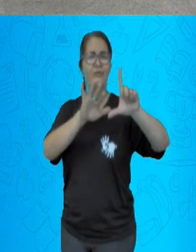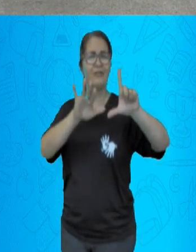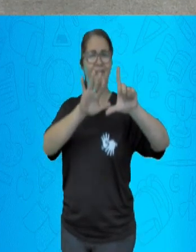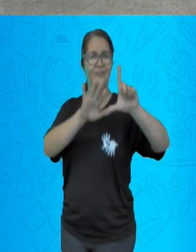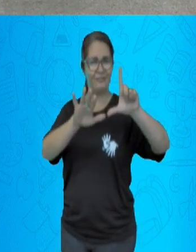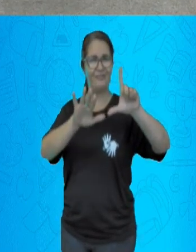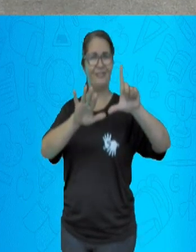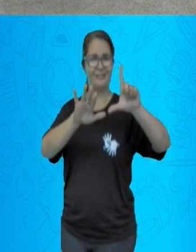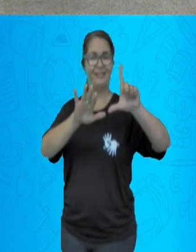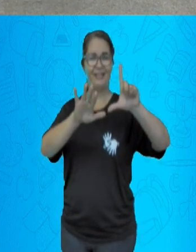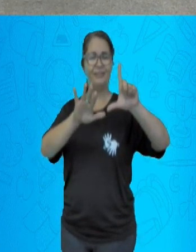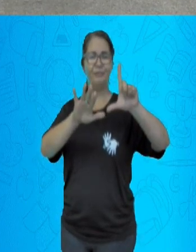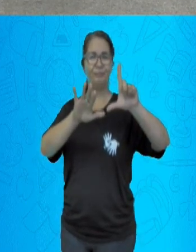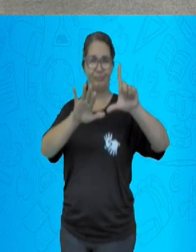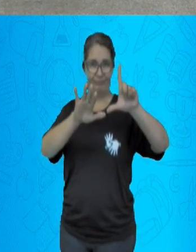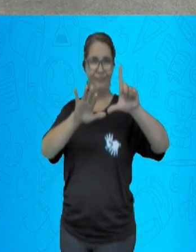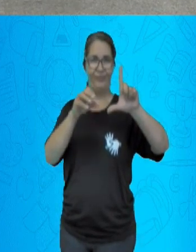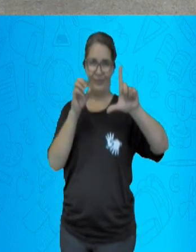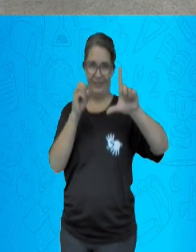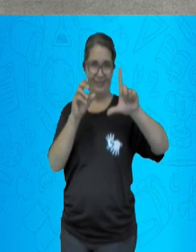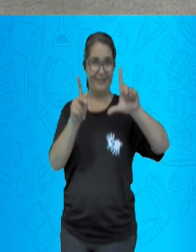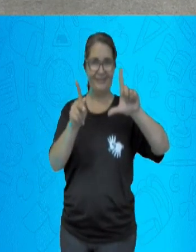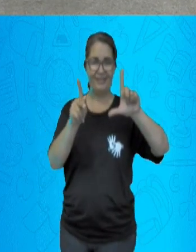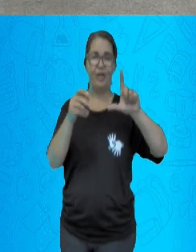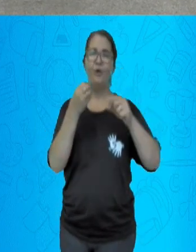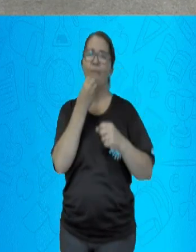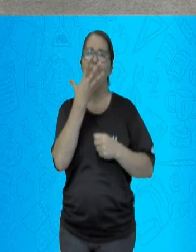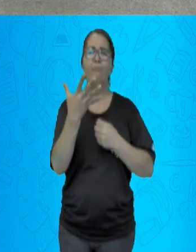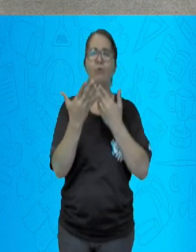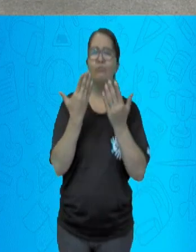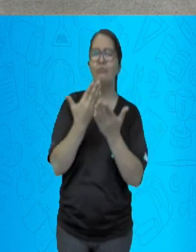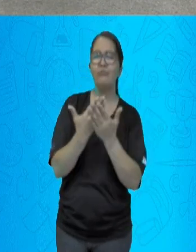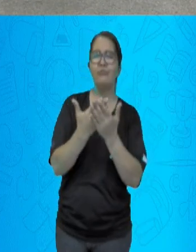imagem que aparece no canto da tela. Boa aula!